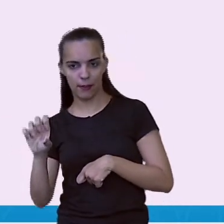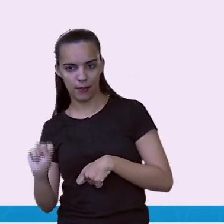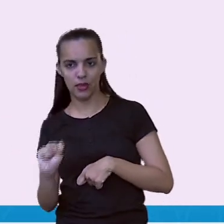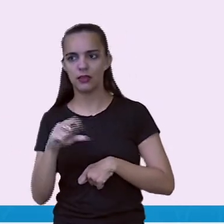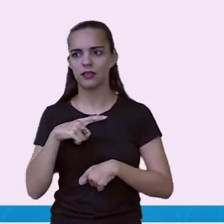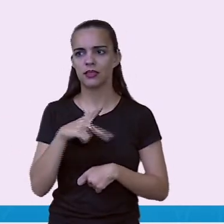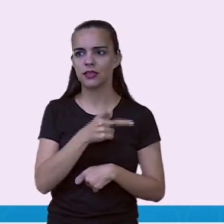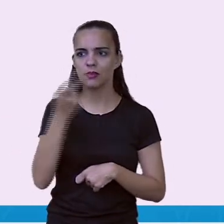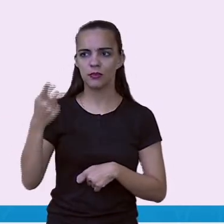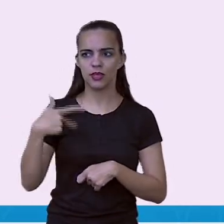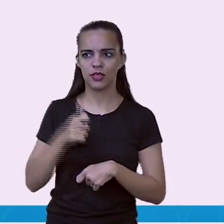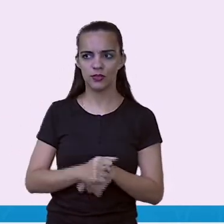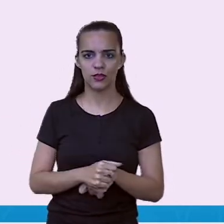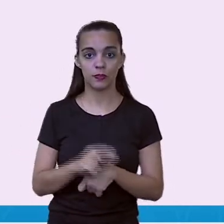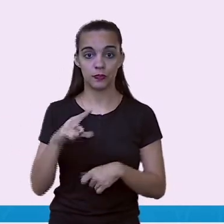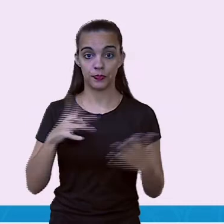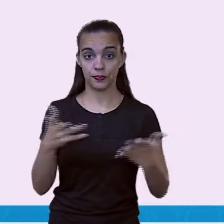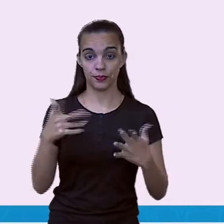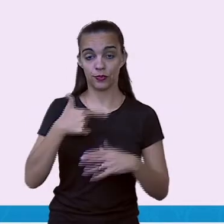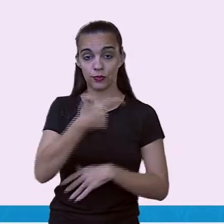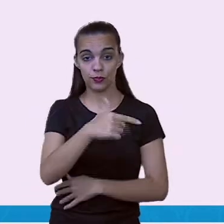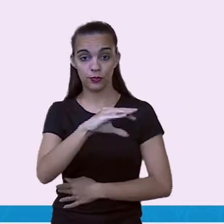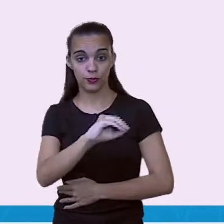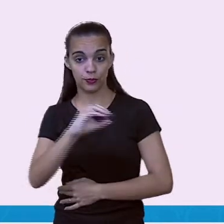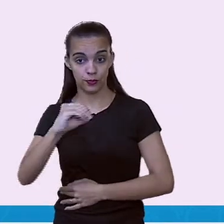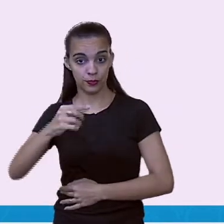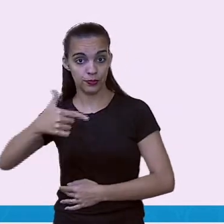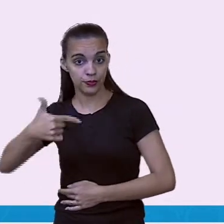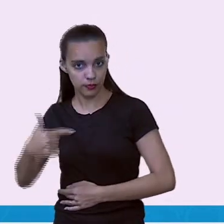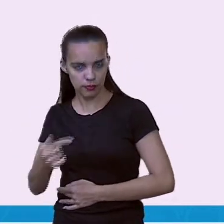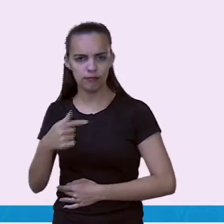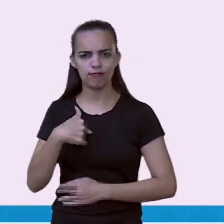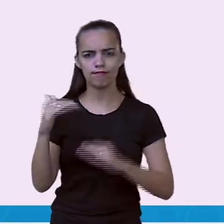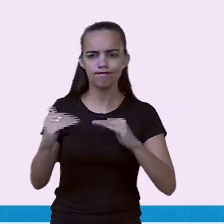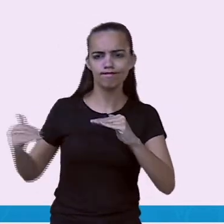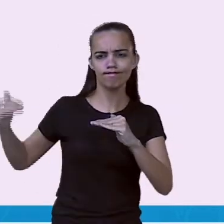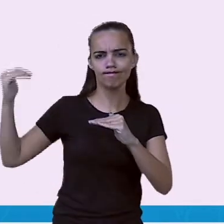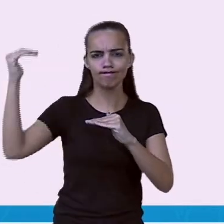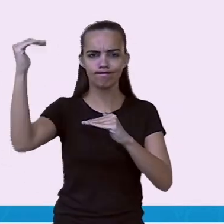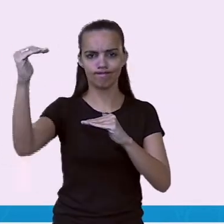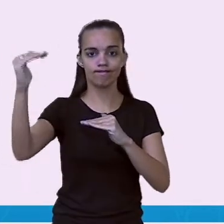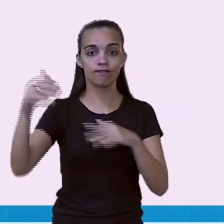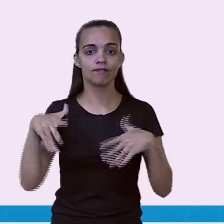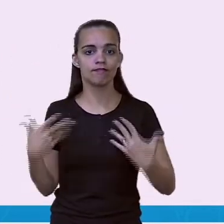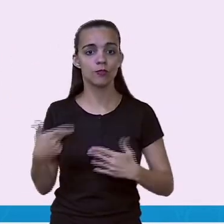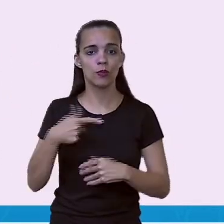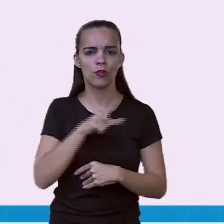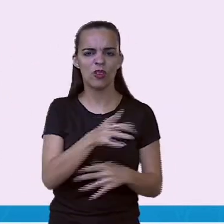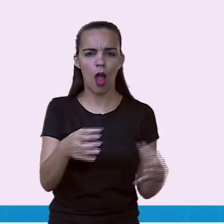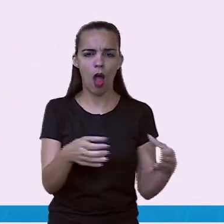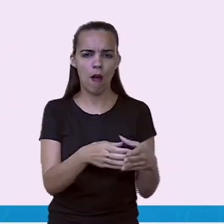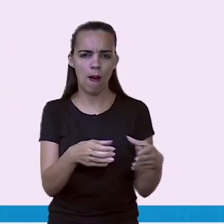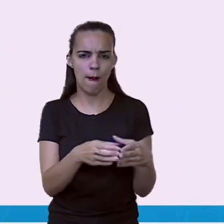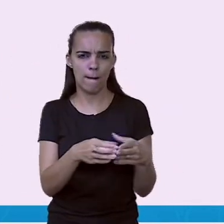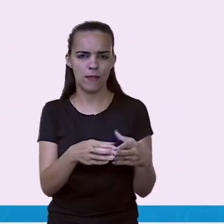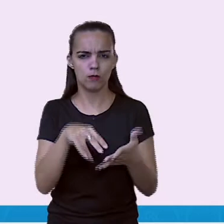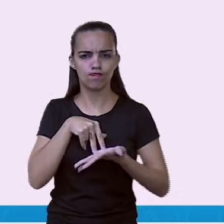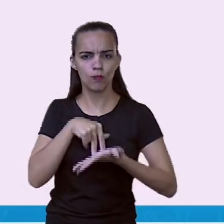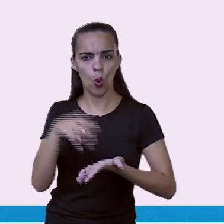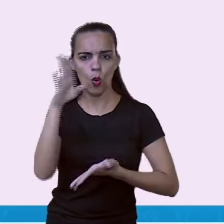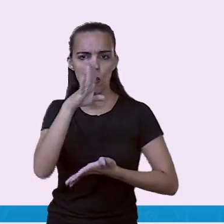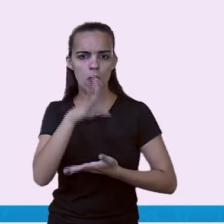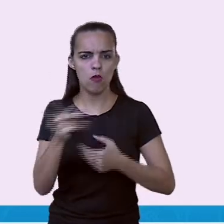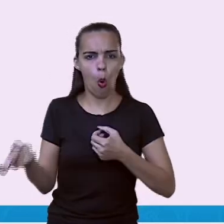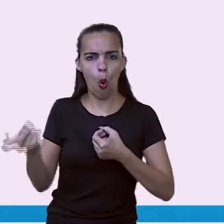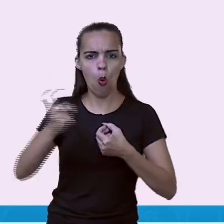2007 em alto nível. Com equipe muito sólida, o Brasil voltou a conquistar